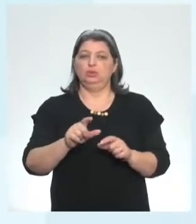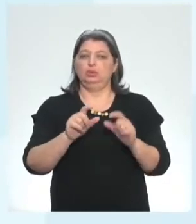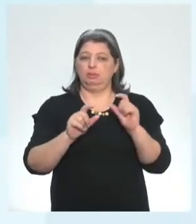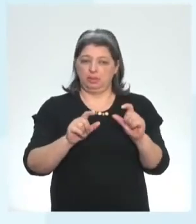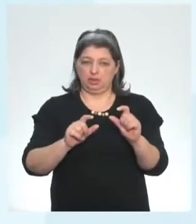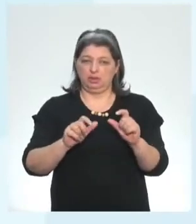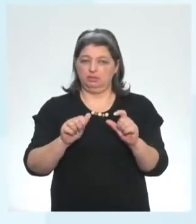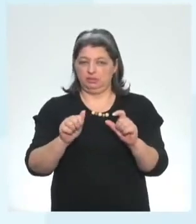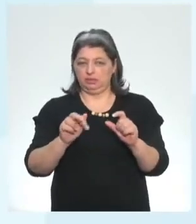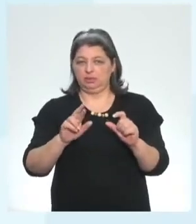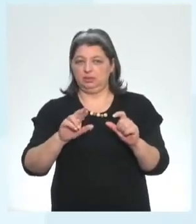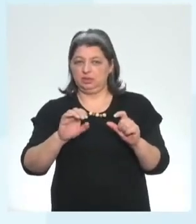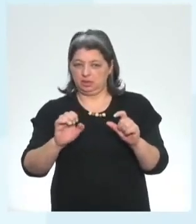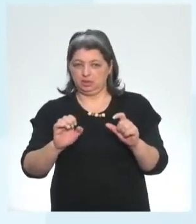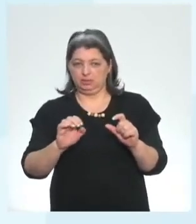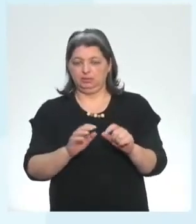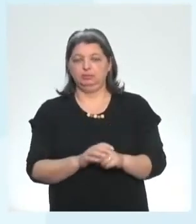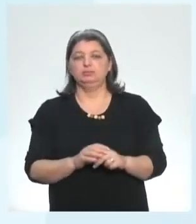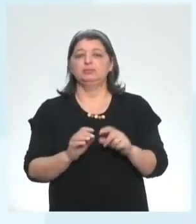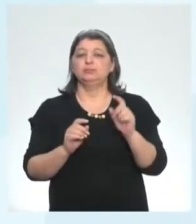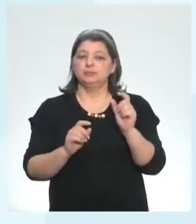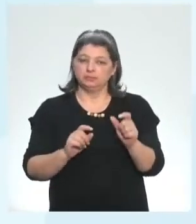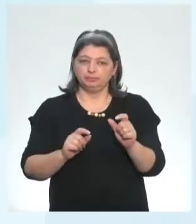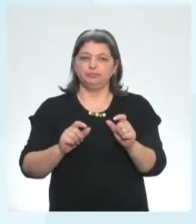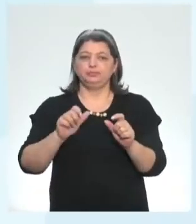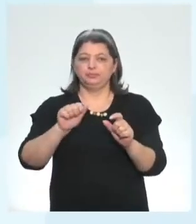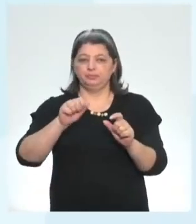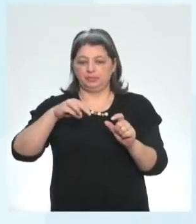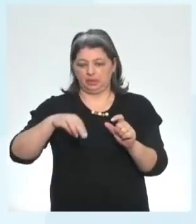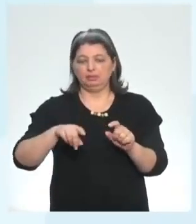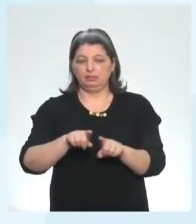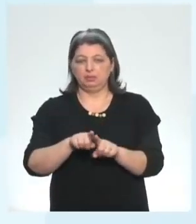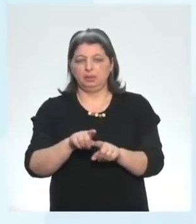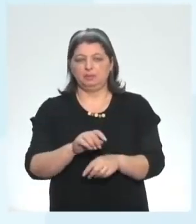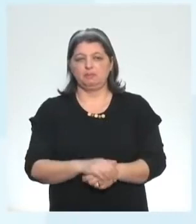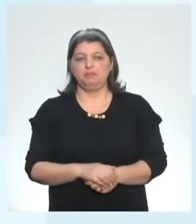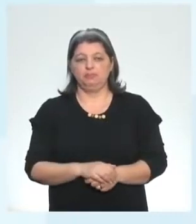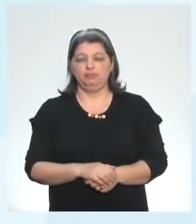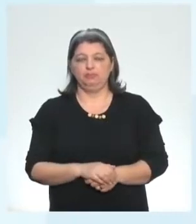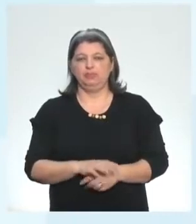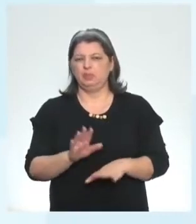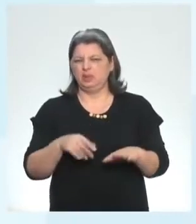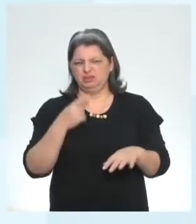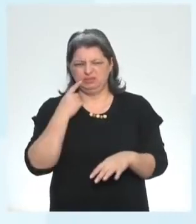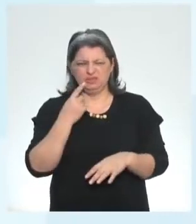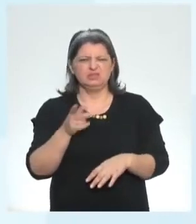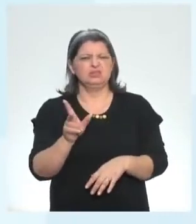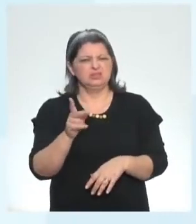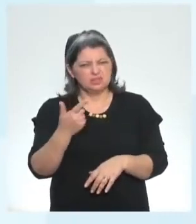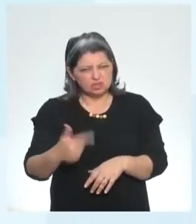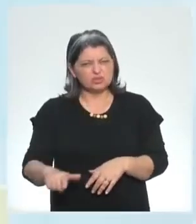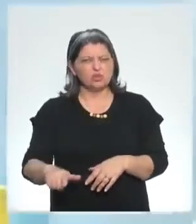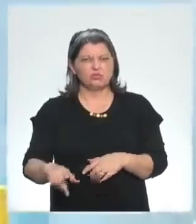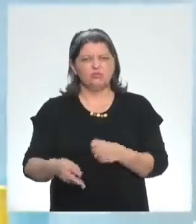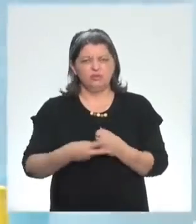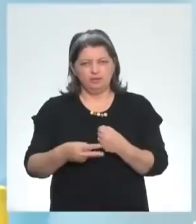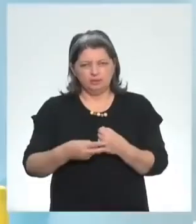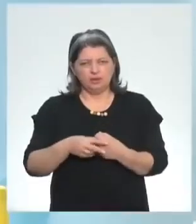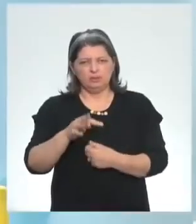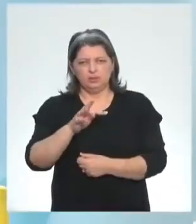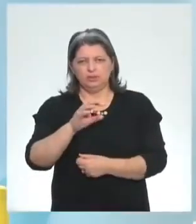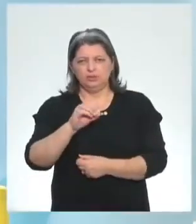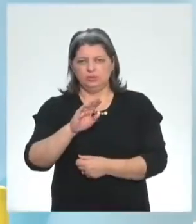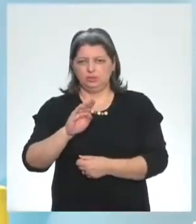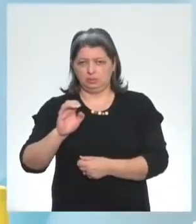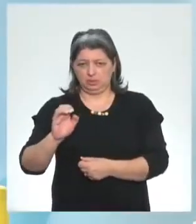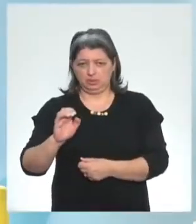posso usar am going to então aí você fala assim ah mas o verbo to be de novo gente o verbo to be a gente vai usar pro